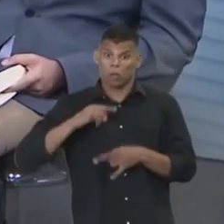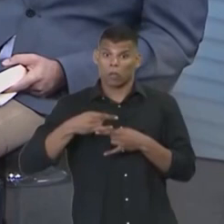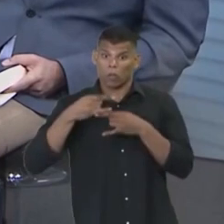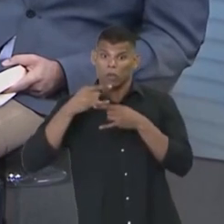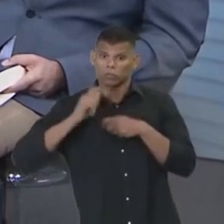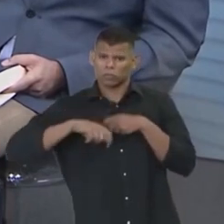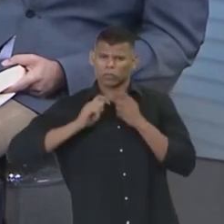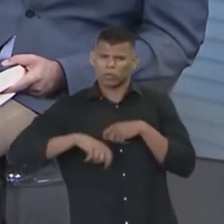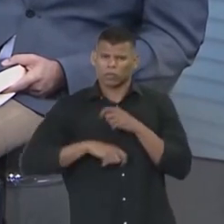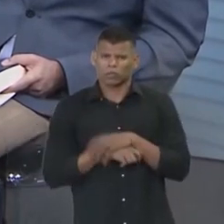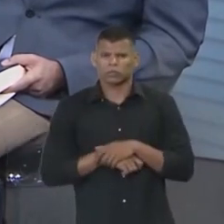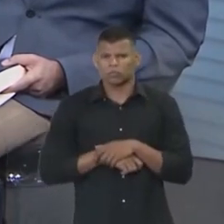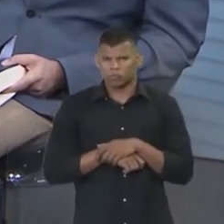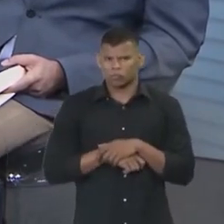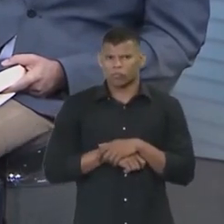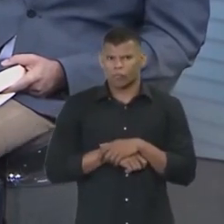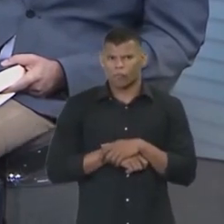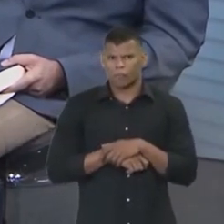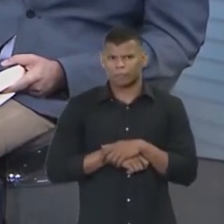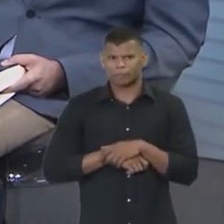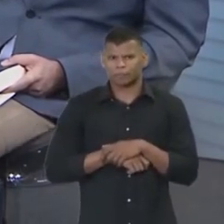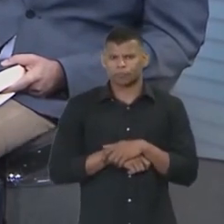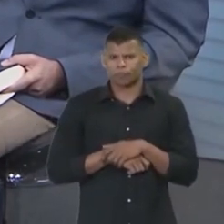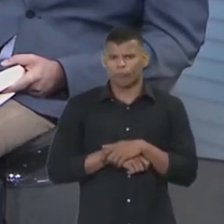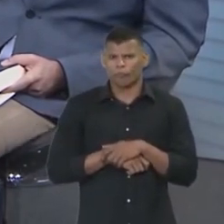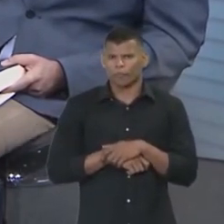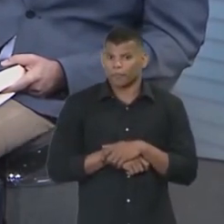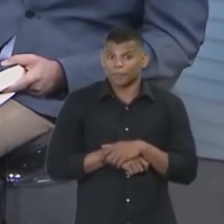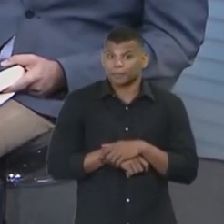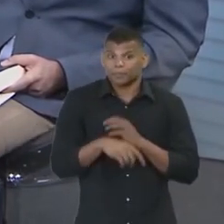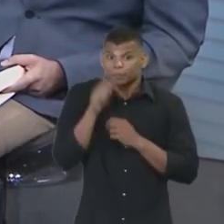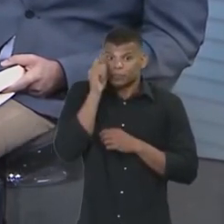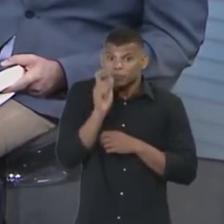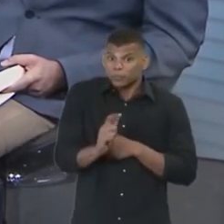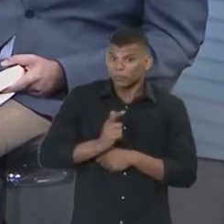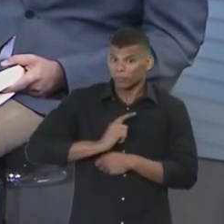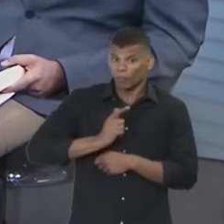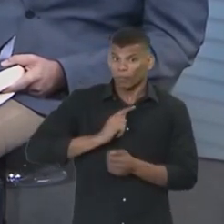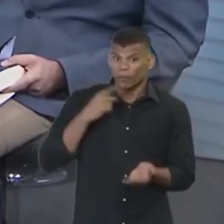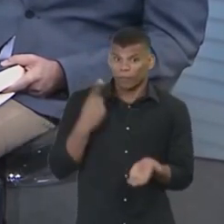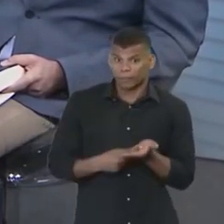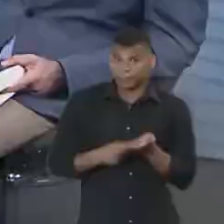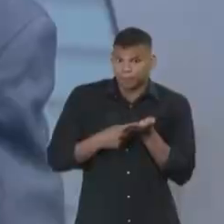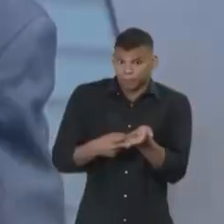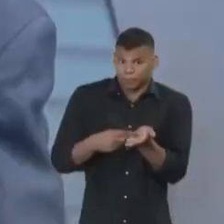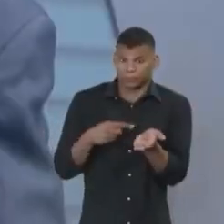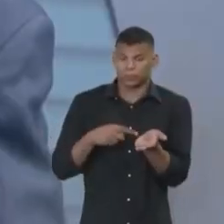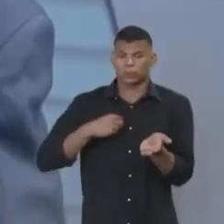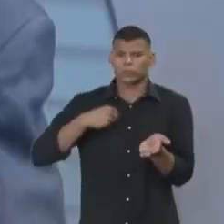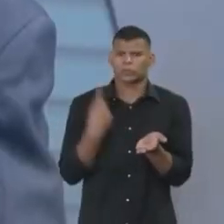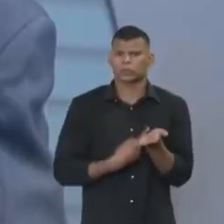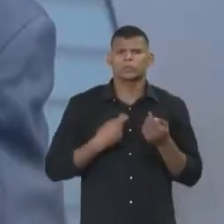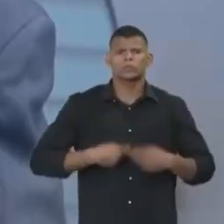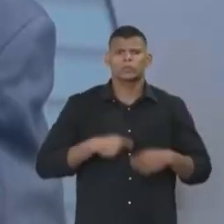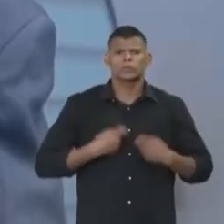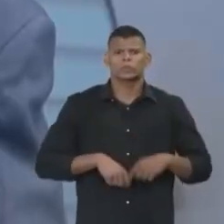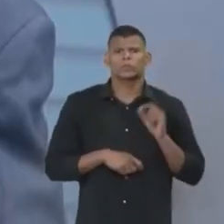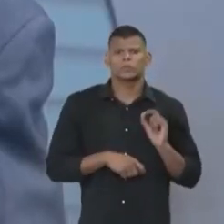ouvindo aqui, quem sabe. Fazer um webinar. sabe, né? Fazer um webinar, porque é interessante. Um compromisso. Porque a gente precisa